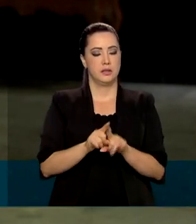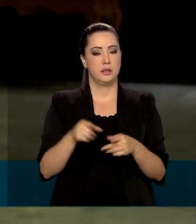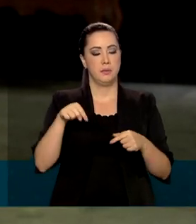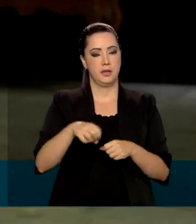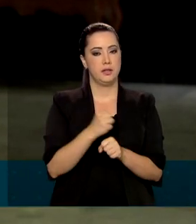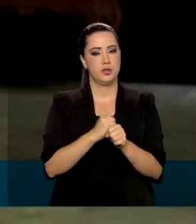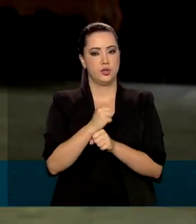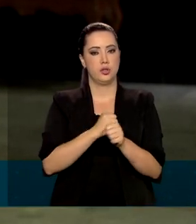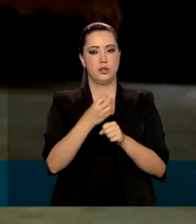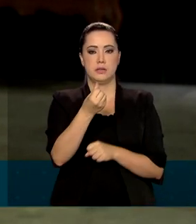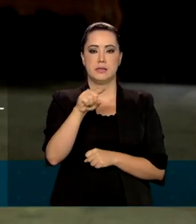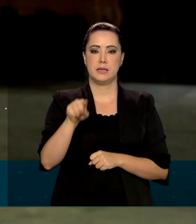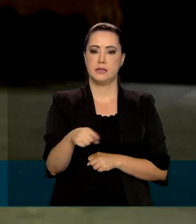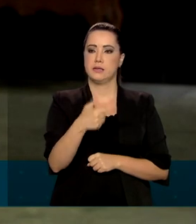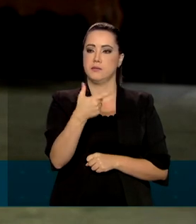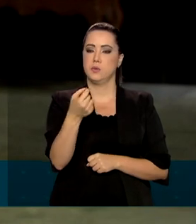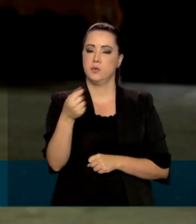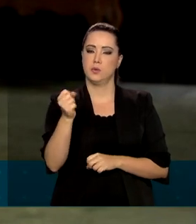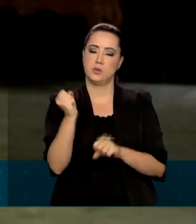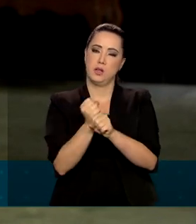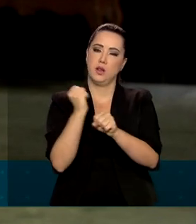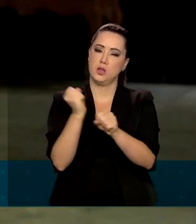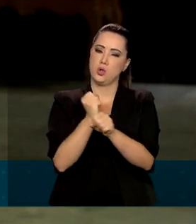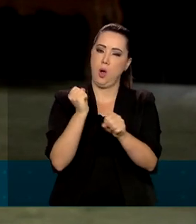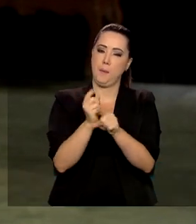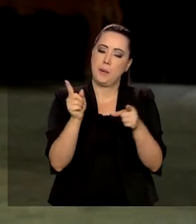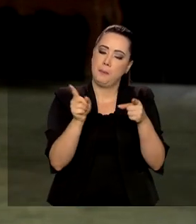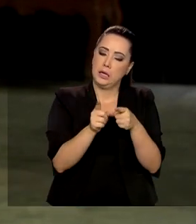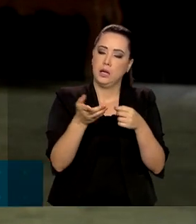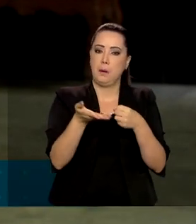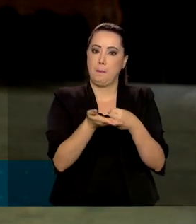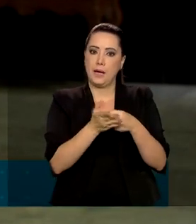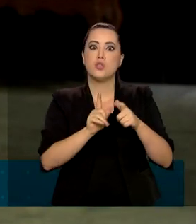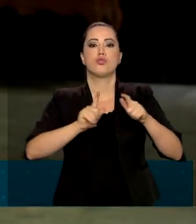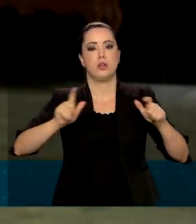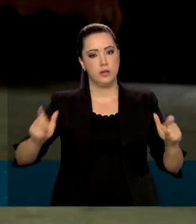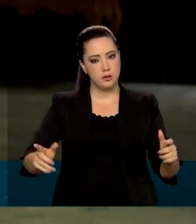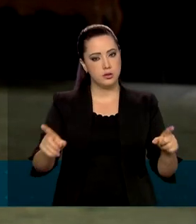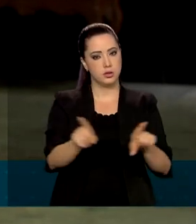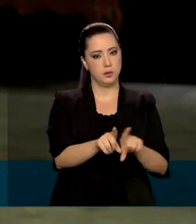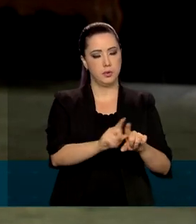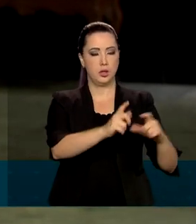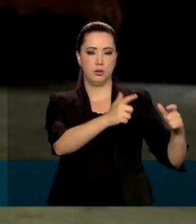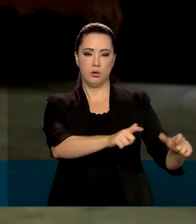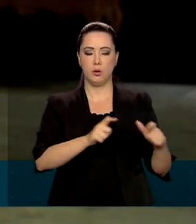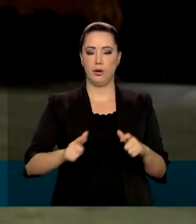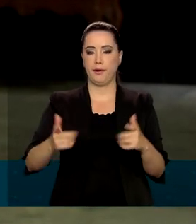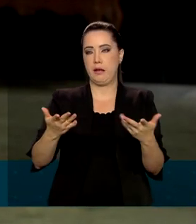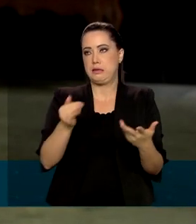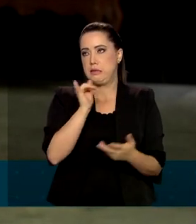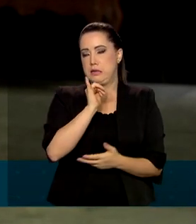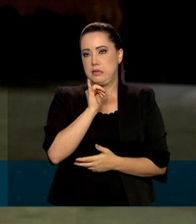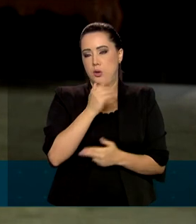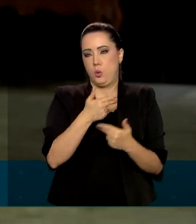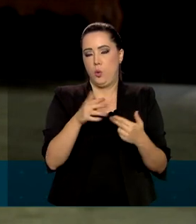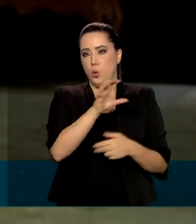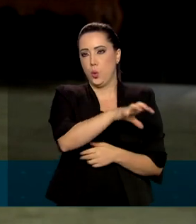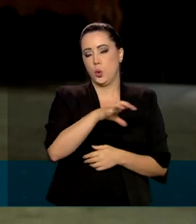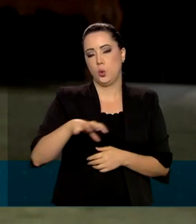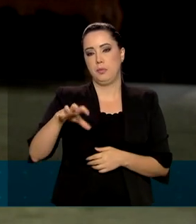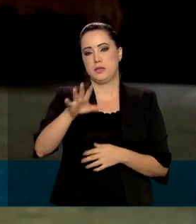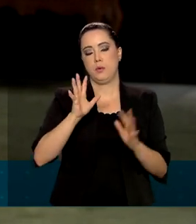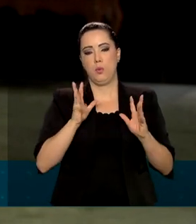ano 6.200 obras de pequeno, médio e grande porte em áreas como saneamento, mobilidade,